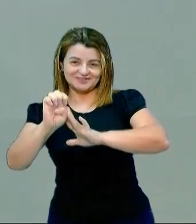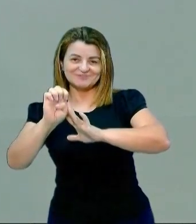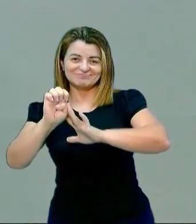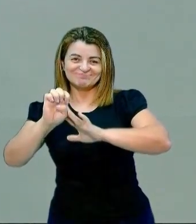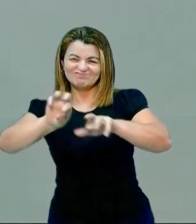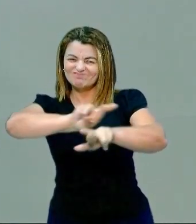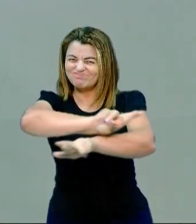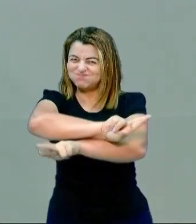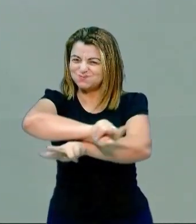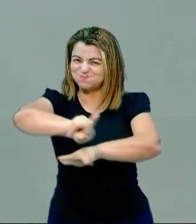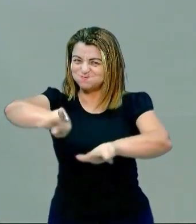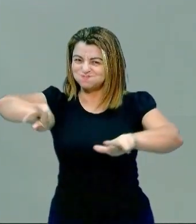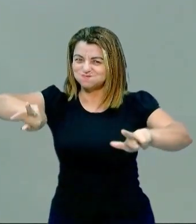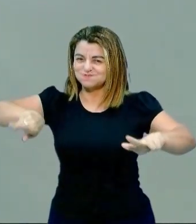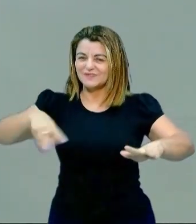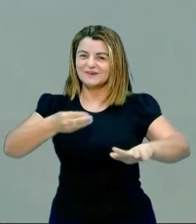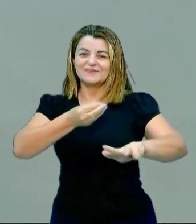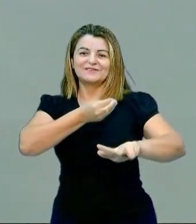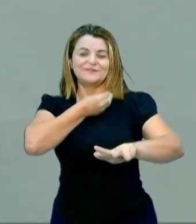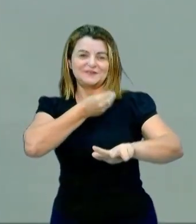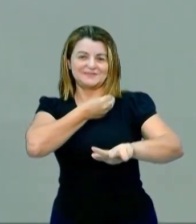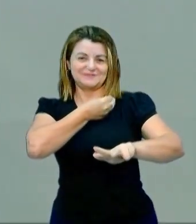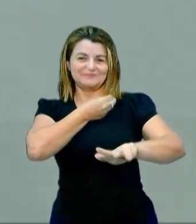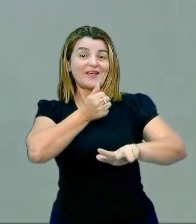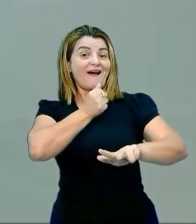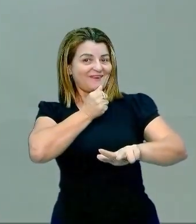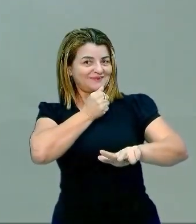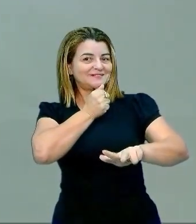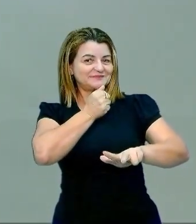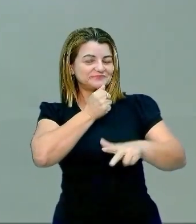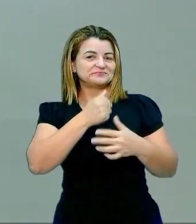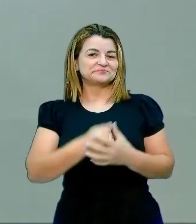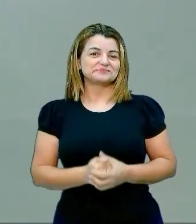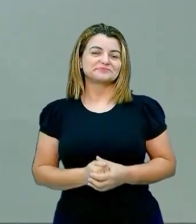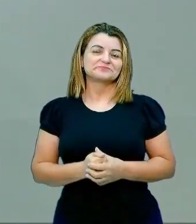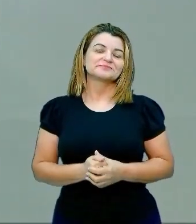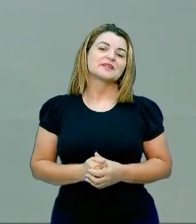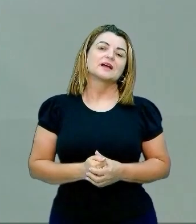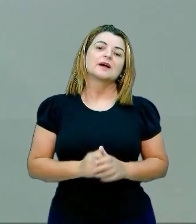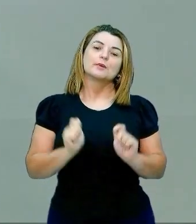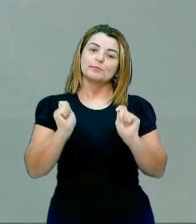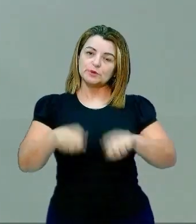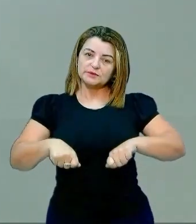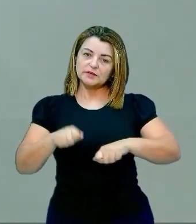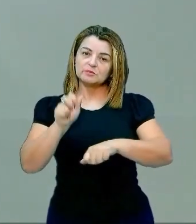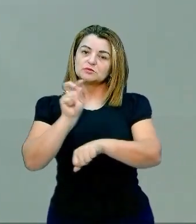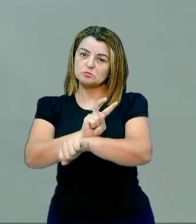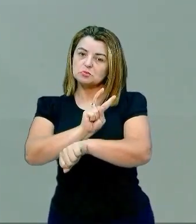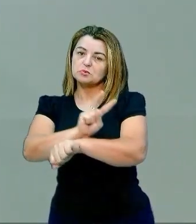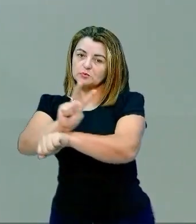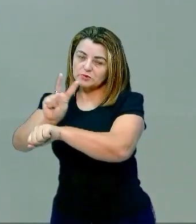biodiversidade. Felizmente, ainda. Ok? Podemos conservá-la assim? Sim, se